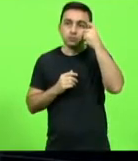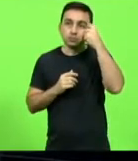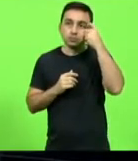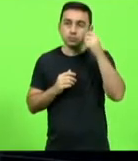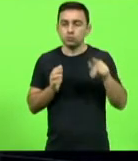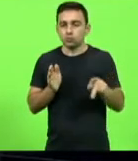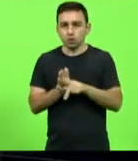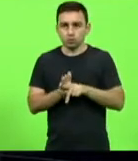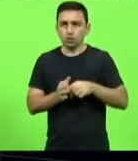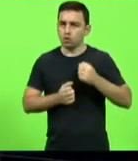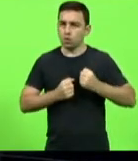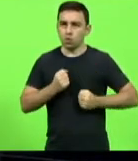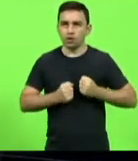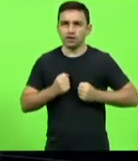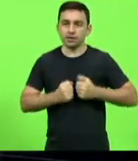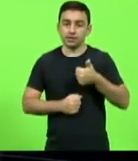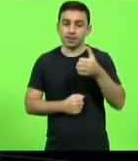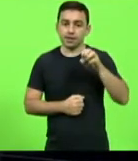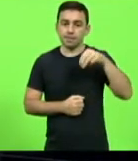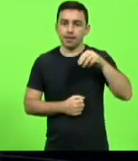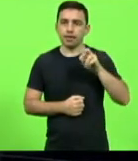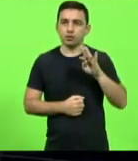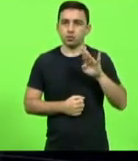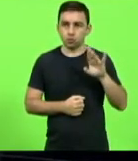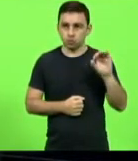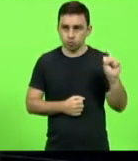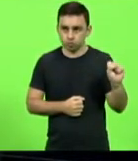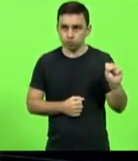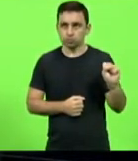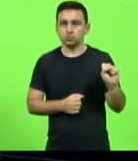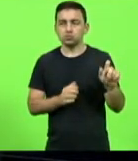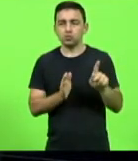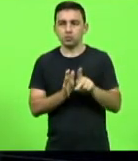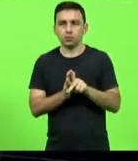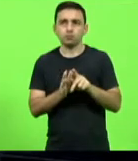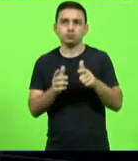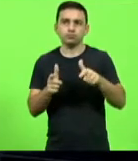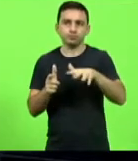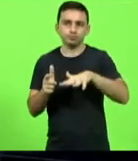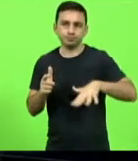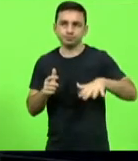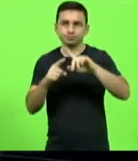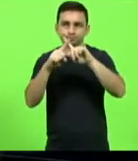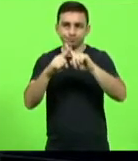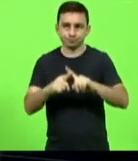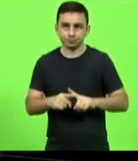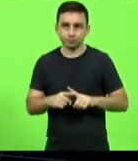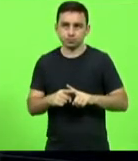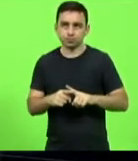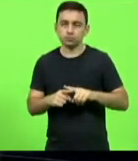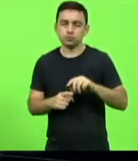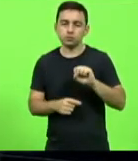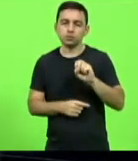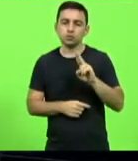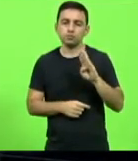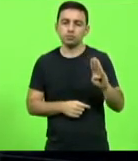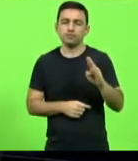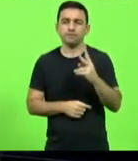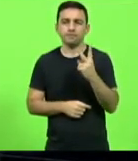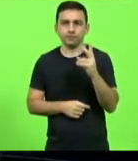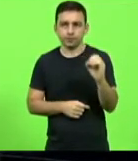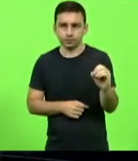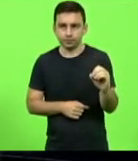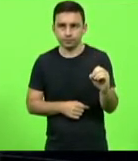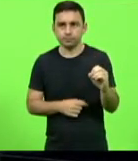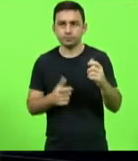corrida de 100 metros rasos e revezamento 4 por 100 no campeonato sul-americano de atletismo sub-20 em Lima no Peru então